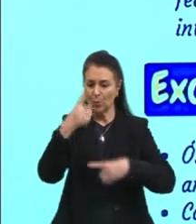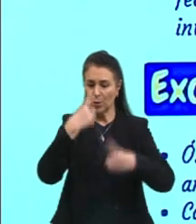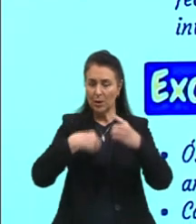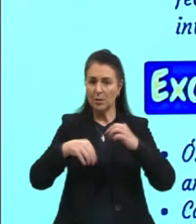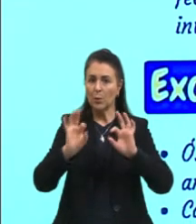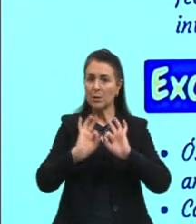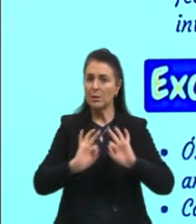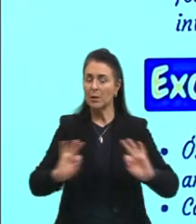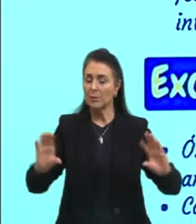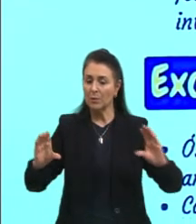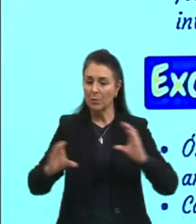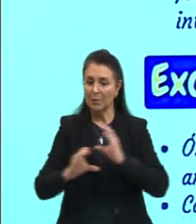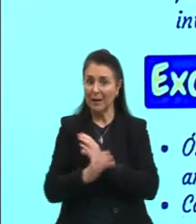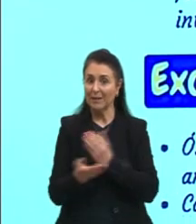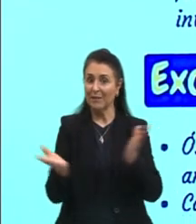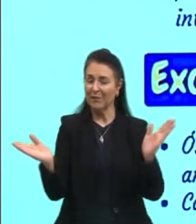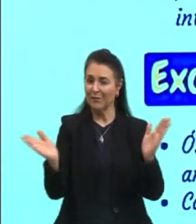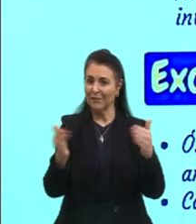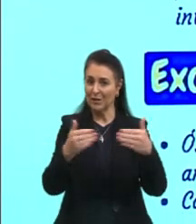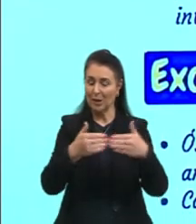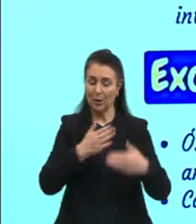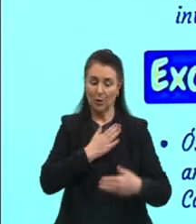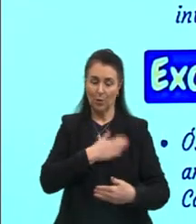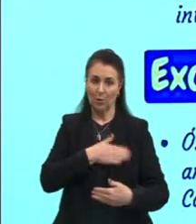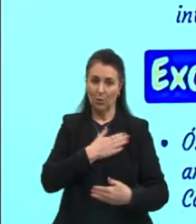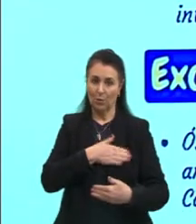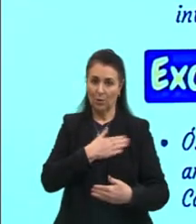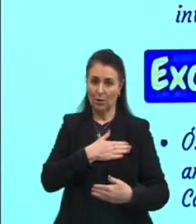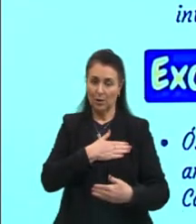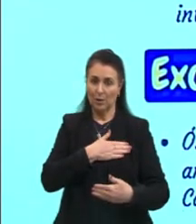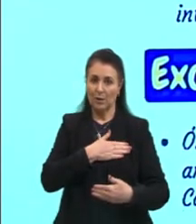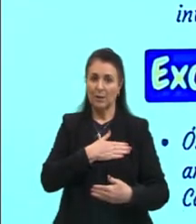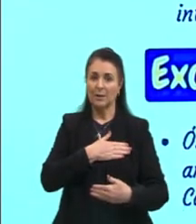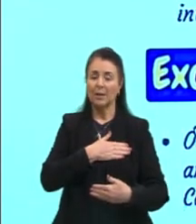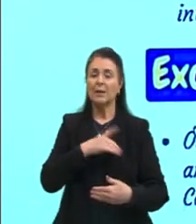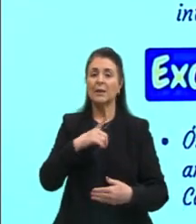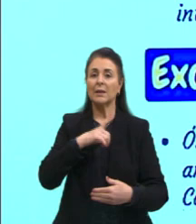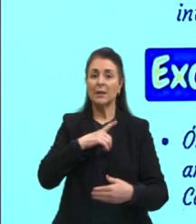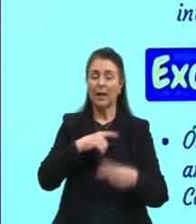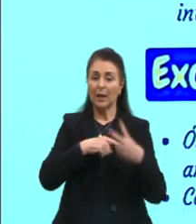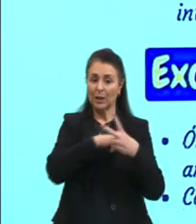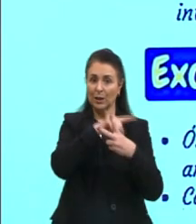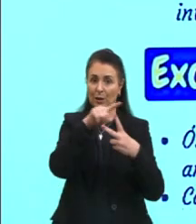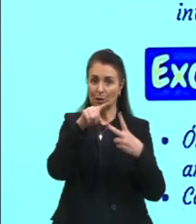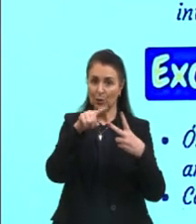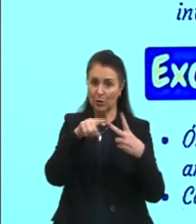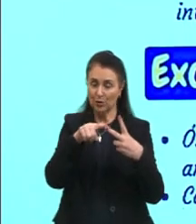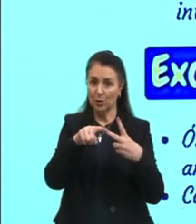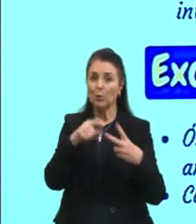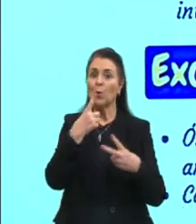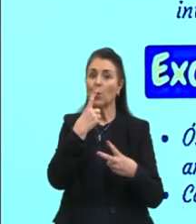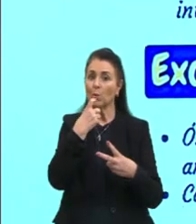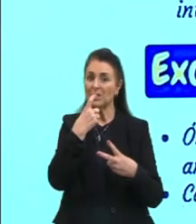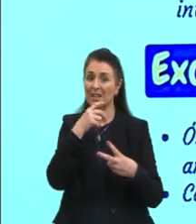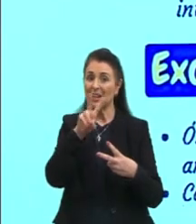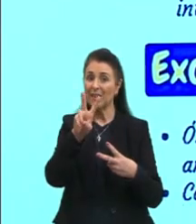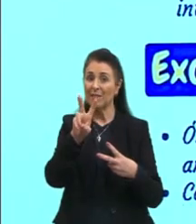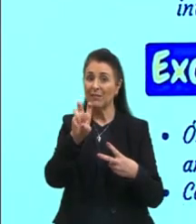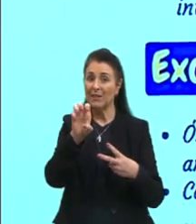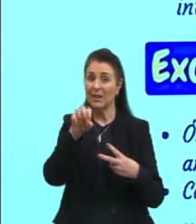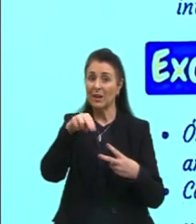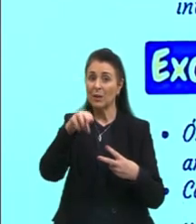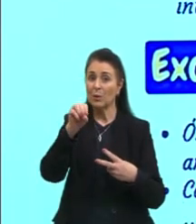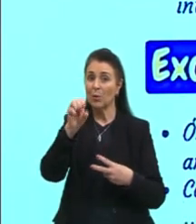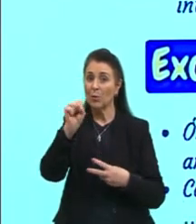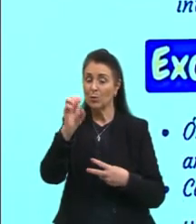completa e fechada. O coração tem um átrio e um ventrículo. E o sangue é praticamente venoso. Está rico em